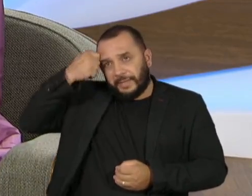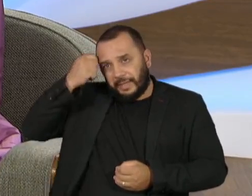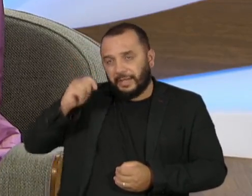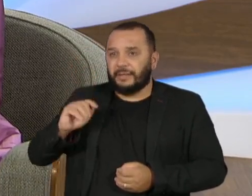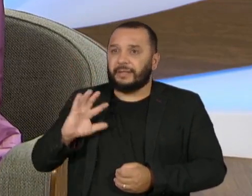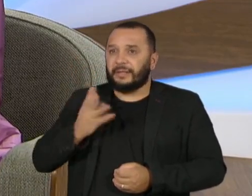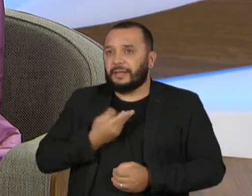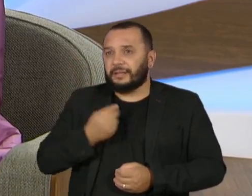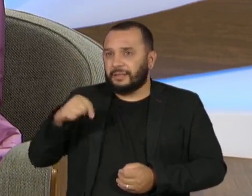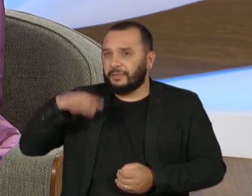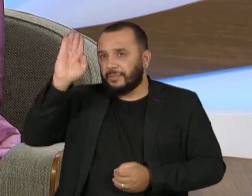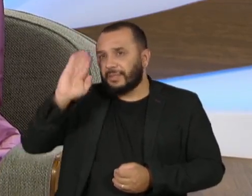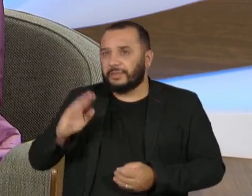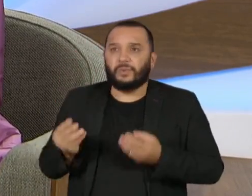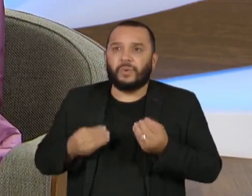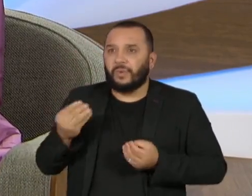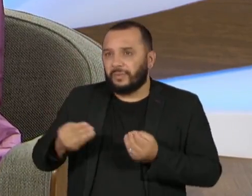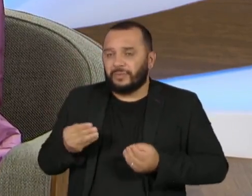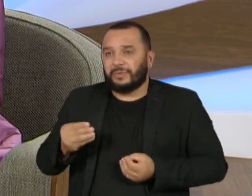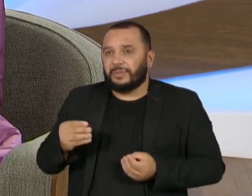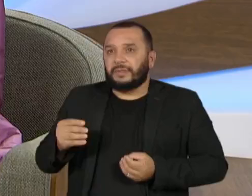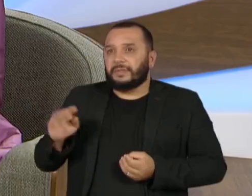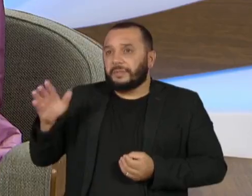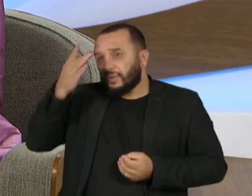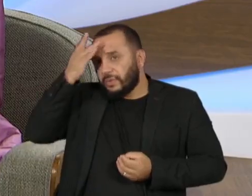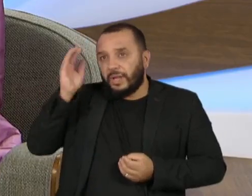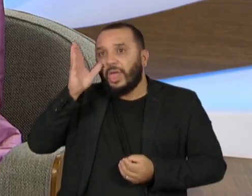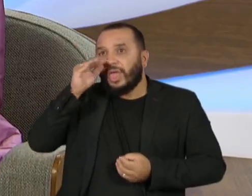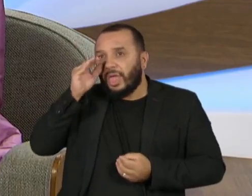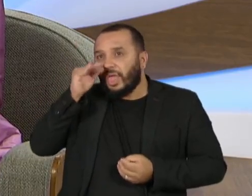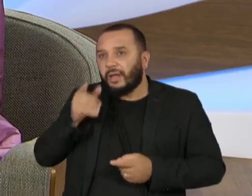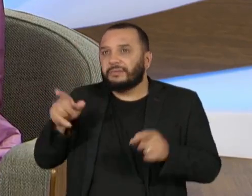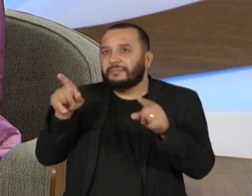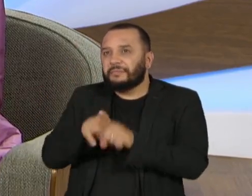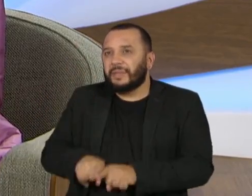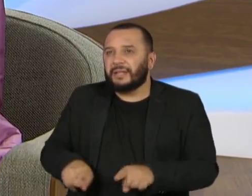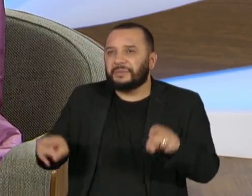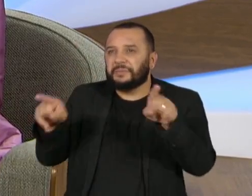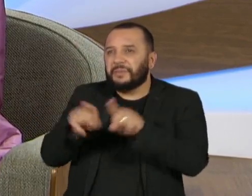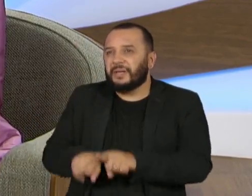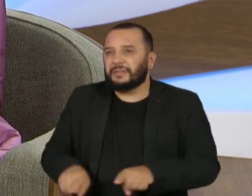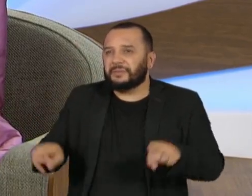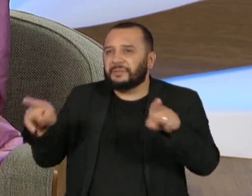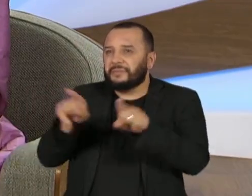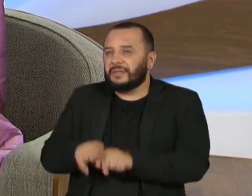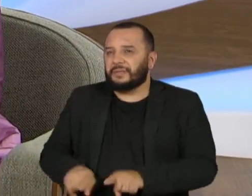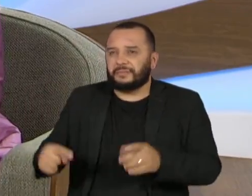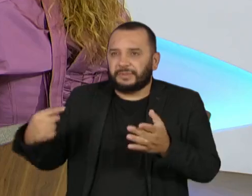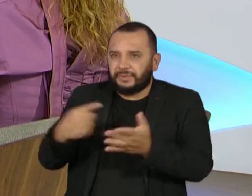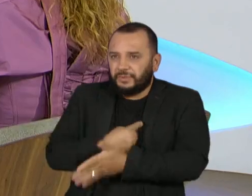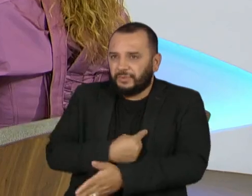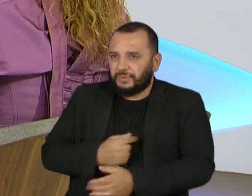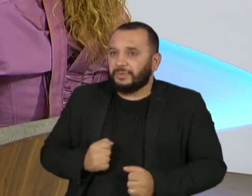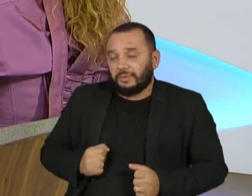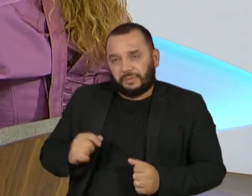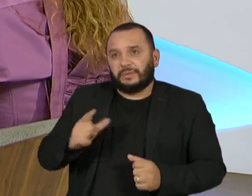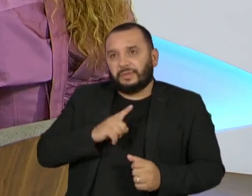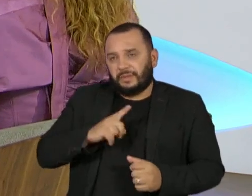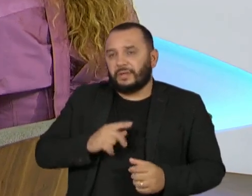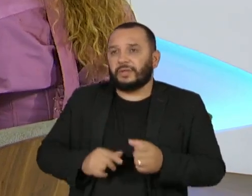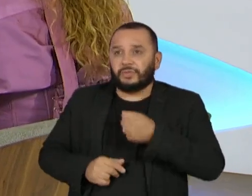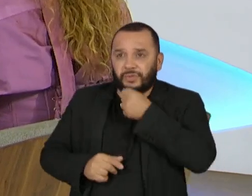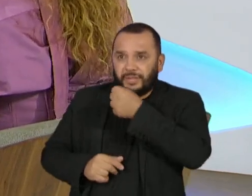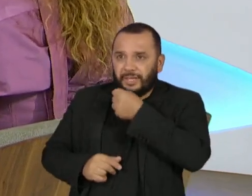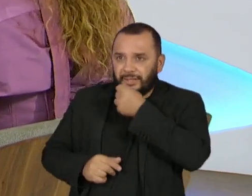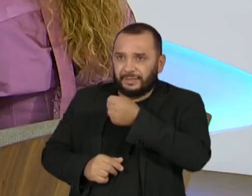E eu acho que esse fetiche, ele se estende não só ao que diz respeito ao jornalismo, de